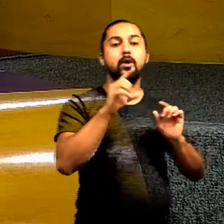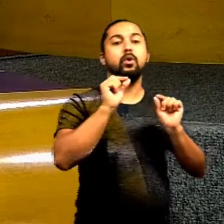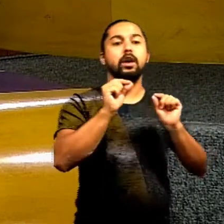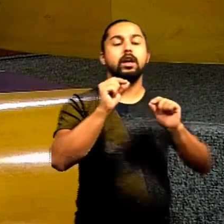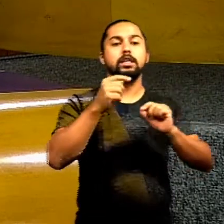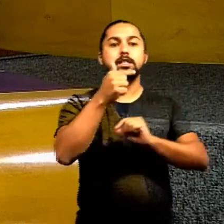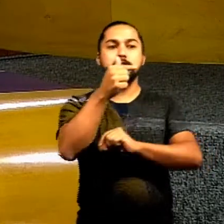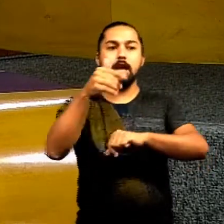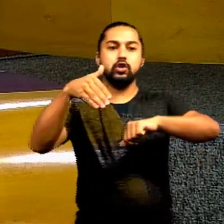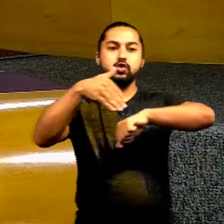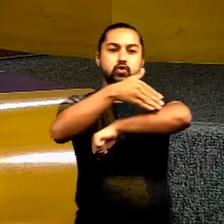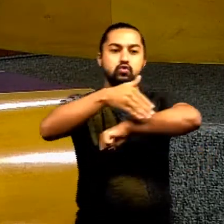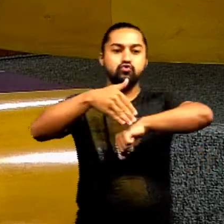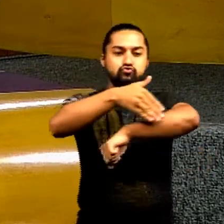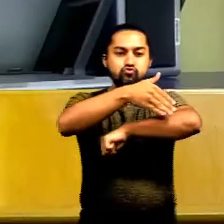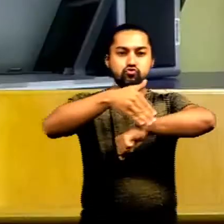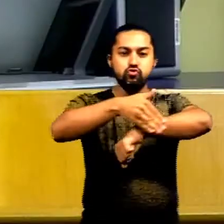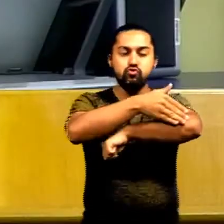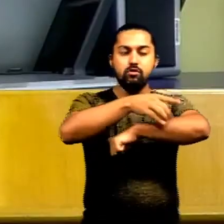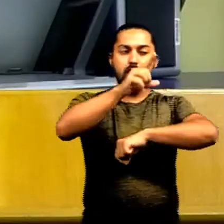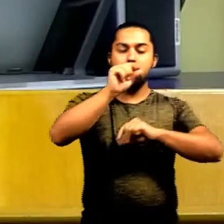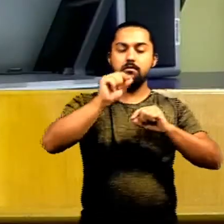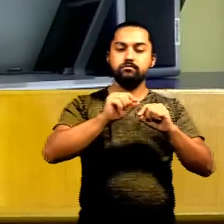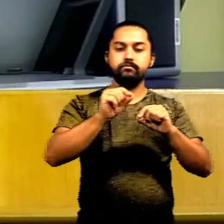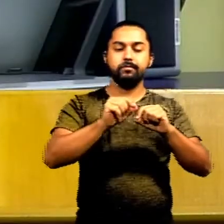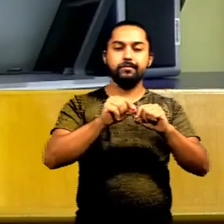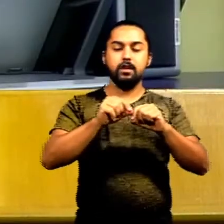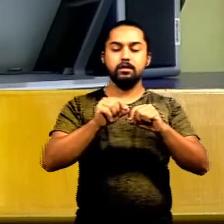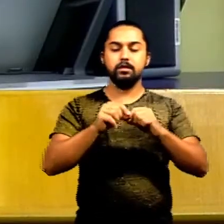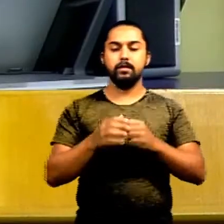sete ruinhas pequenas que não chegam a 3 mil metros de capa.